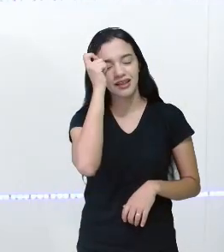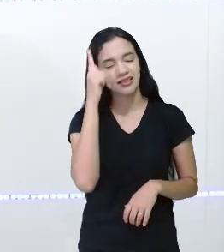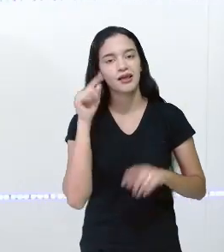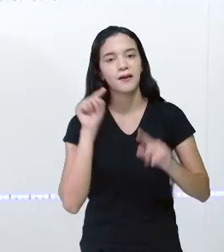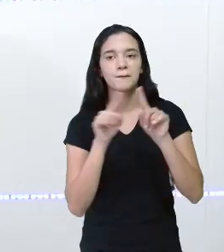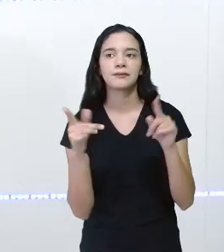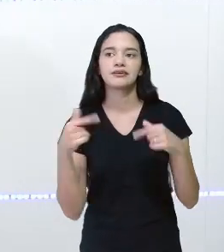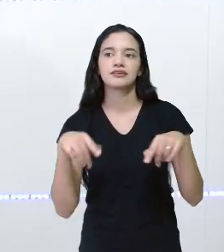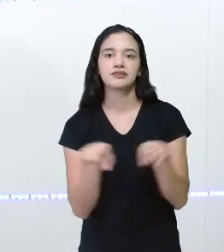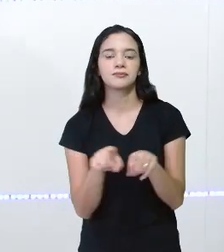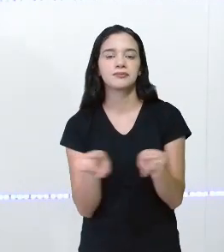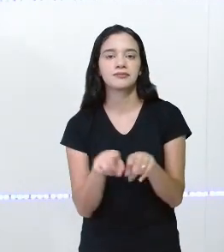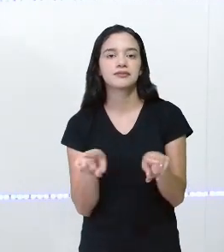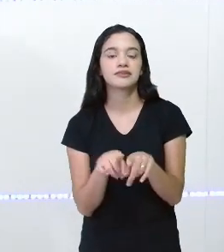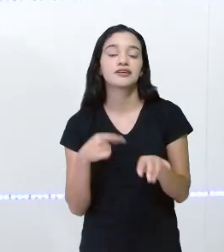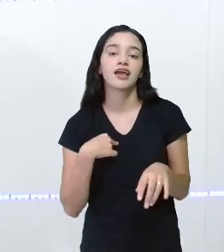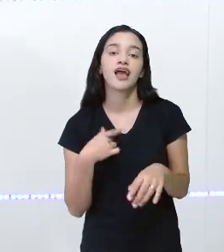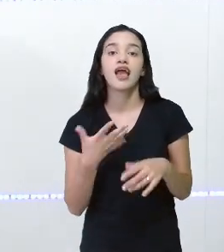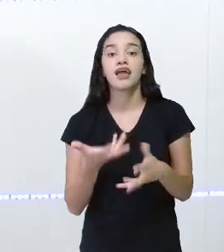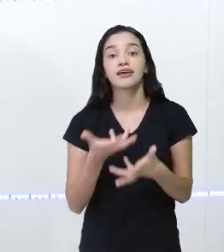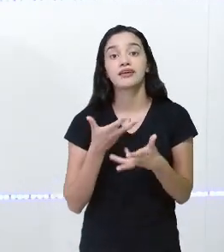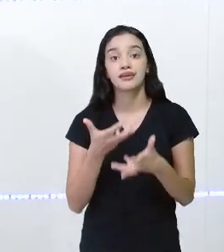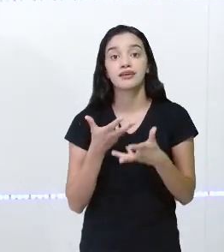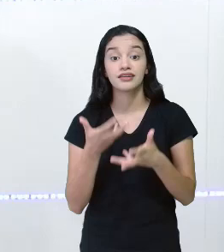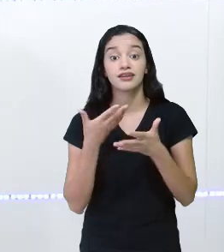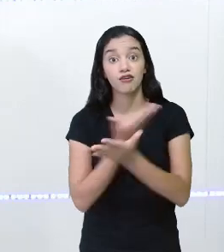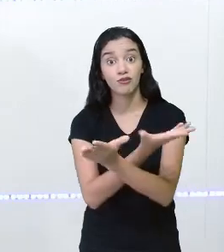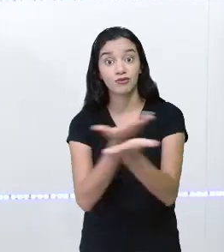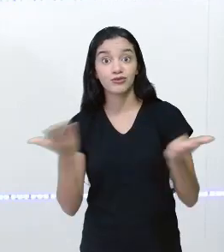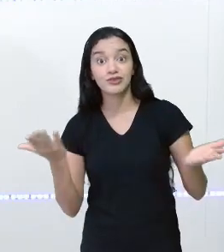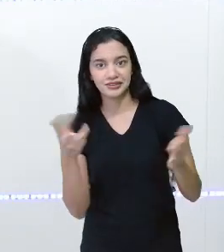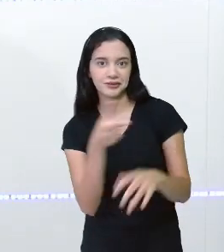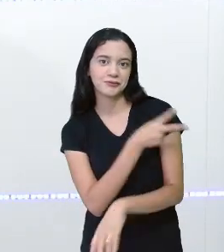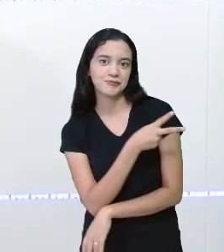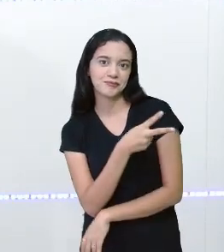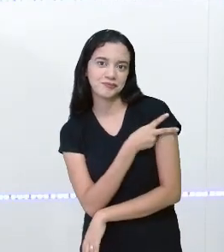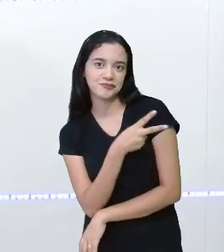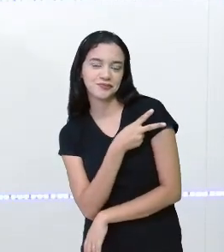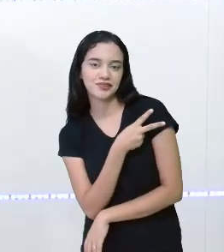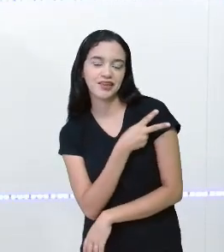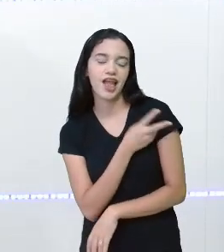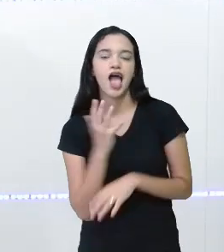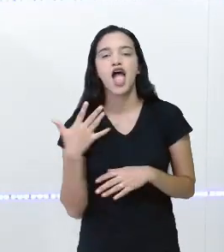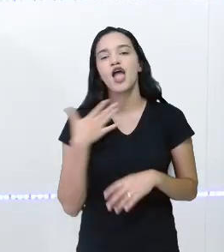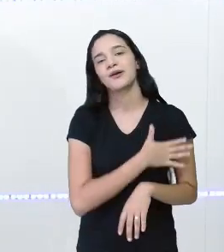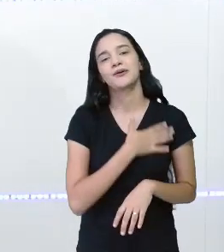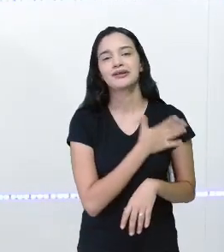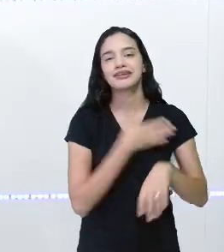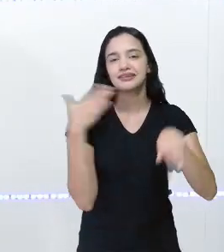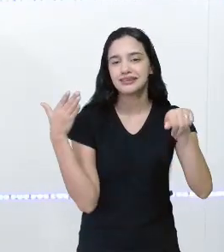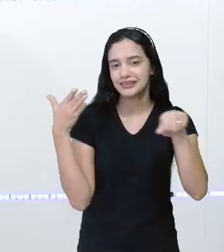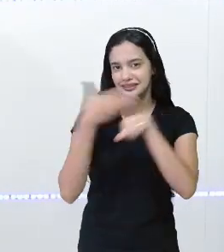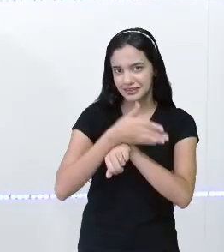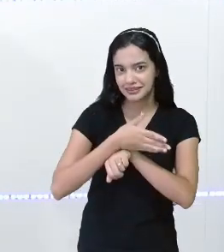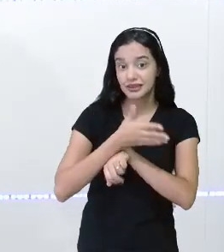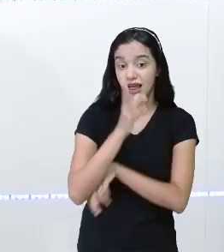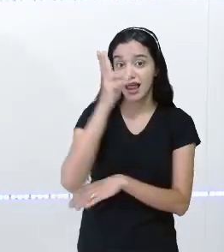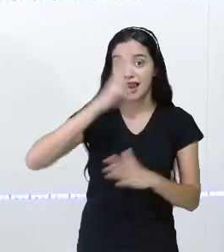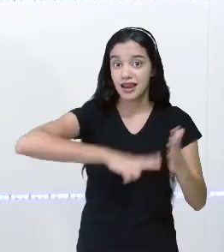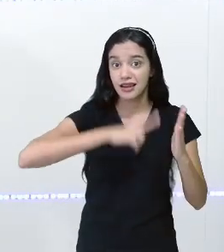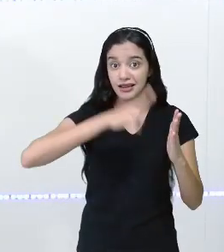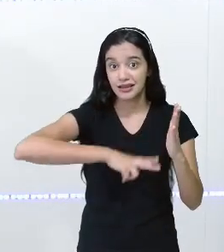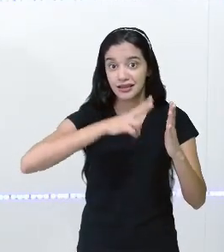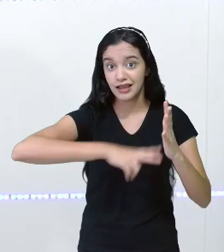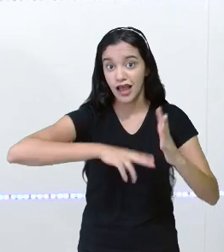Mas eu queria também, professora, dividir essa medalha com vocês do segundo ano. Eu gostaria que vocês acessassem e lessem